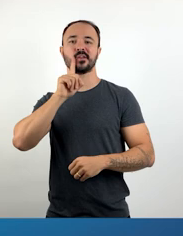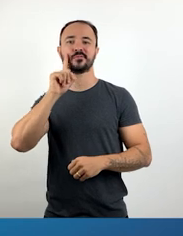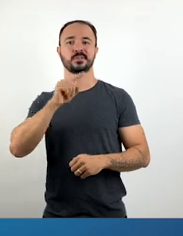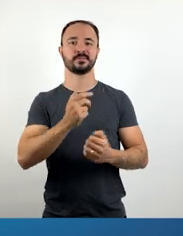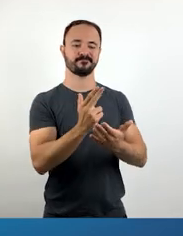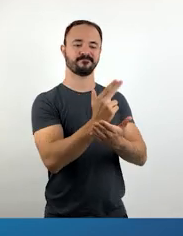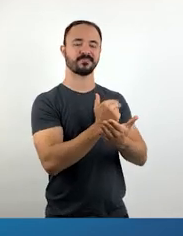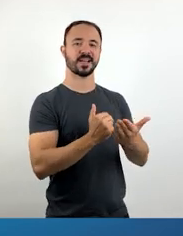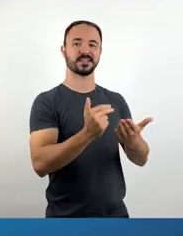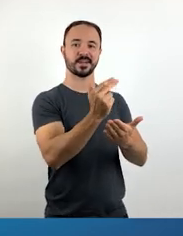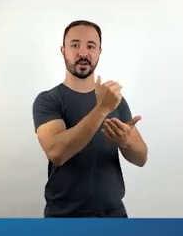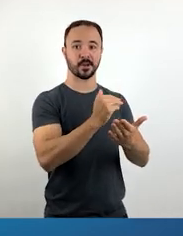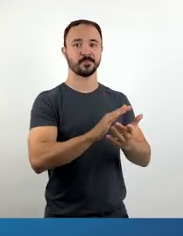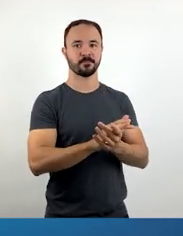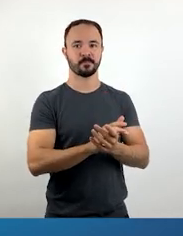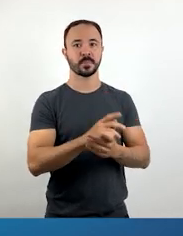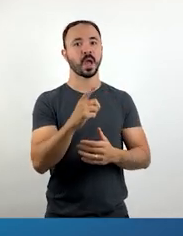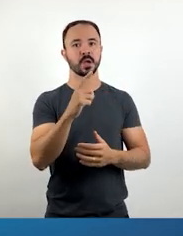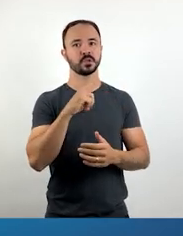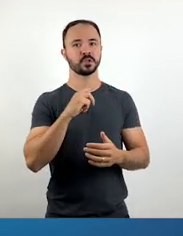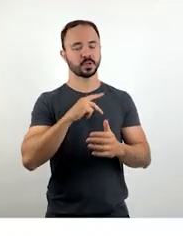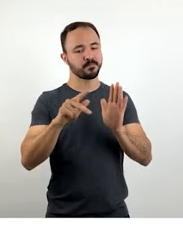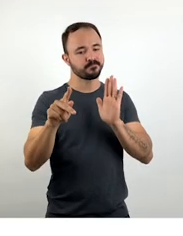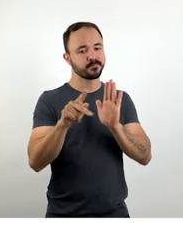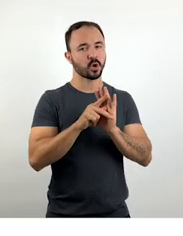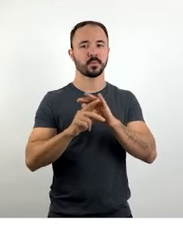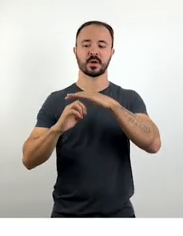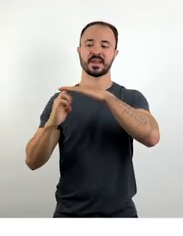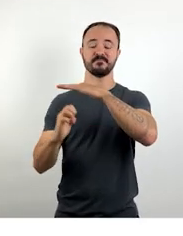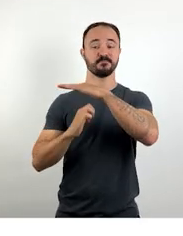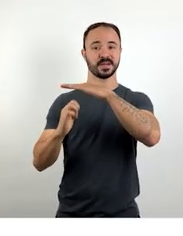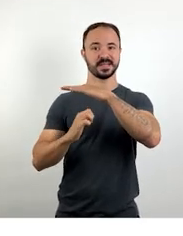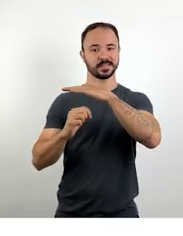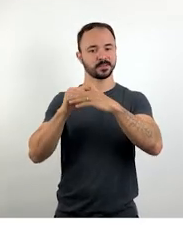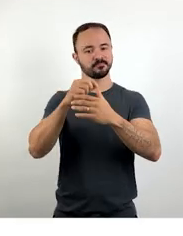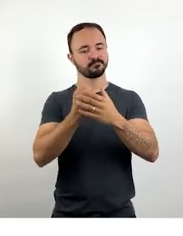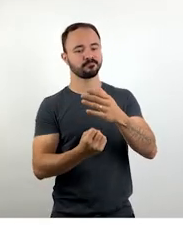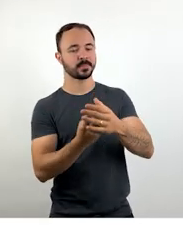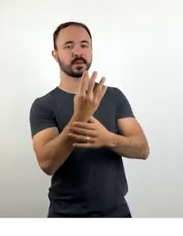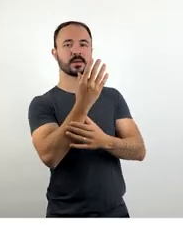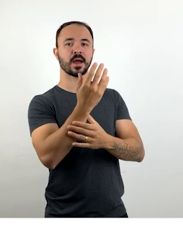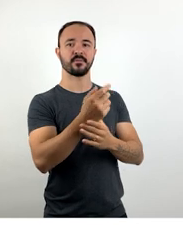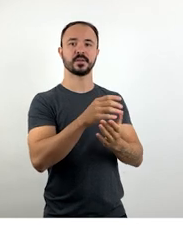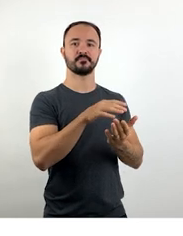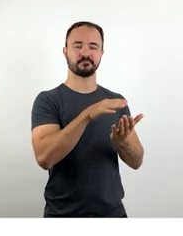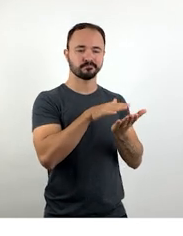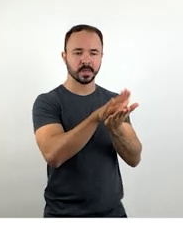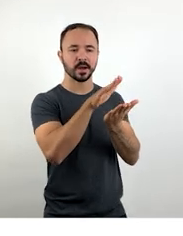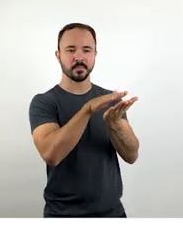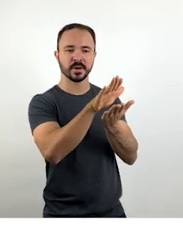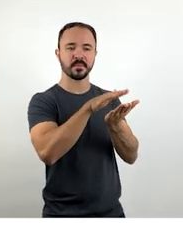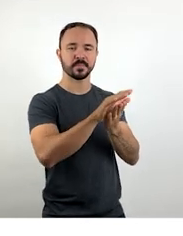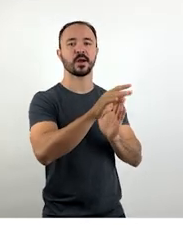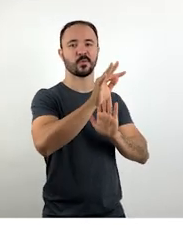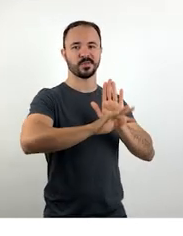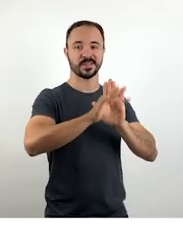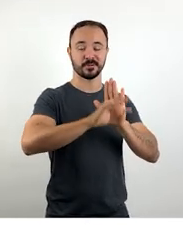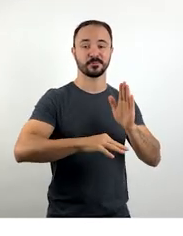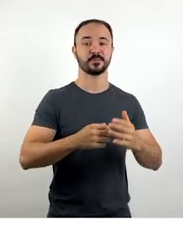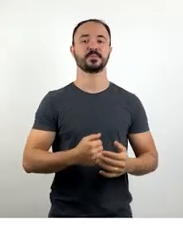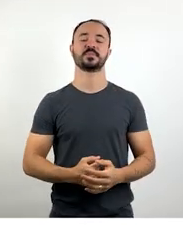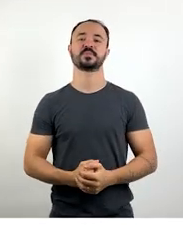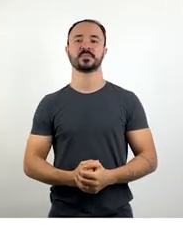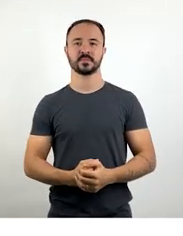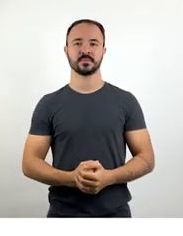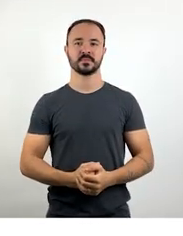poetas a ter sua própria editora especializada em cordéis. Após a morte de Leandro Gomes de Barros, João comprou os